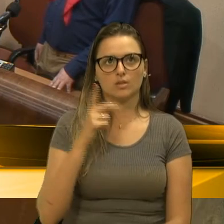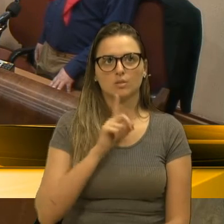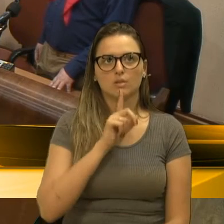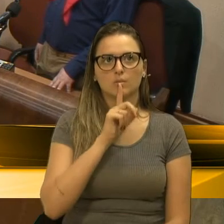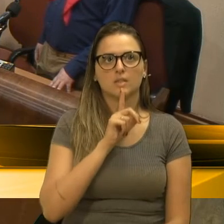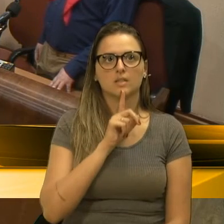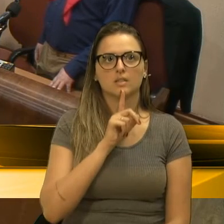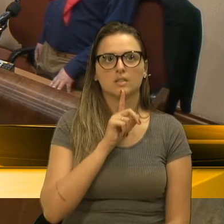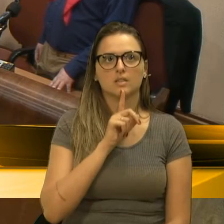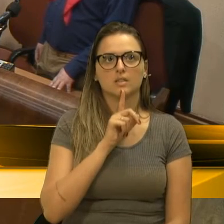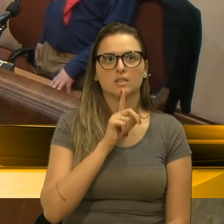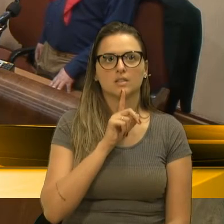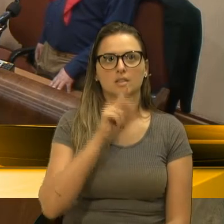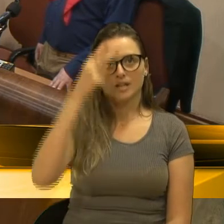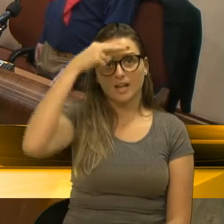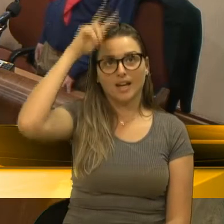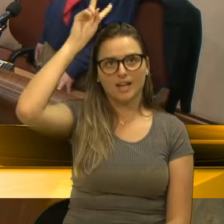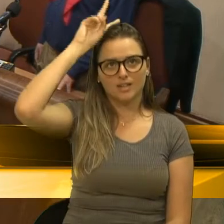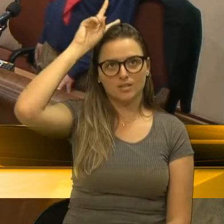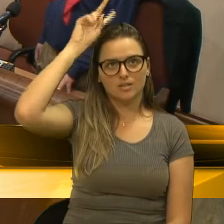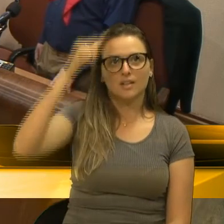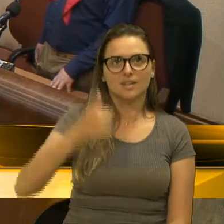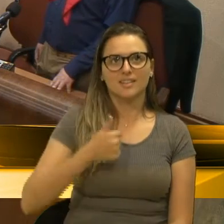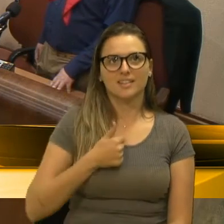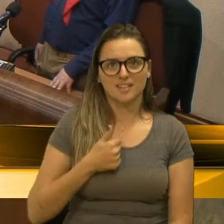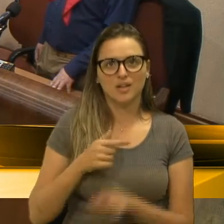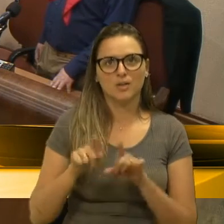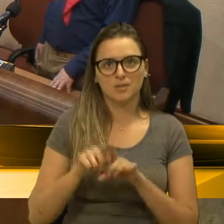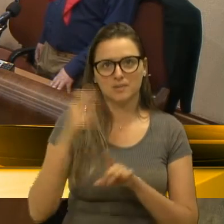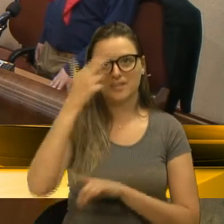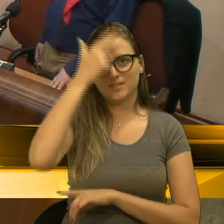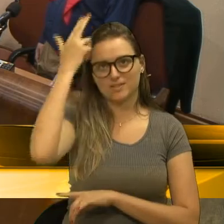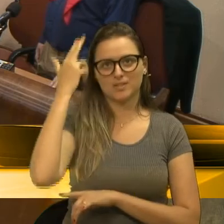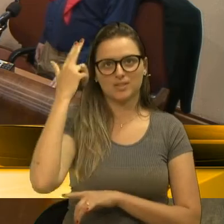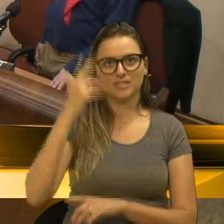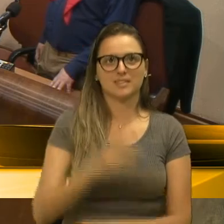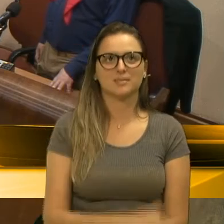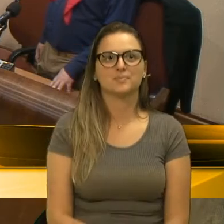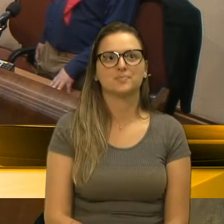Alberto Beneguzzi. Edson da Rosa e a pessoa que vos fala igualmente.